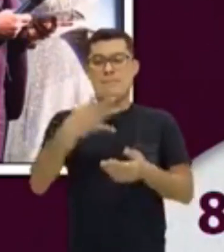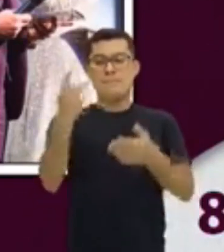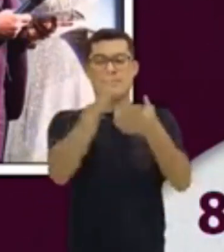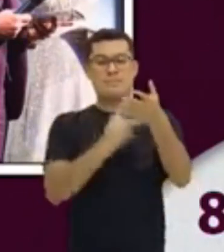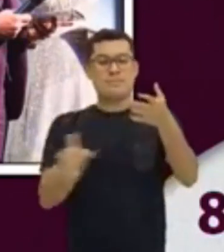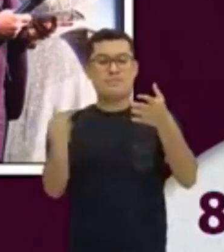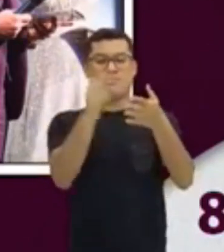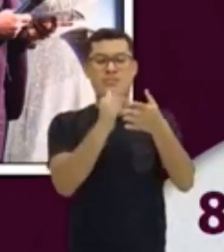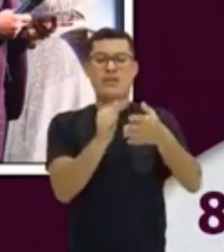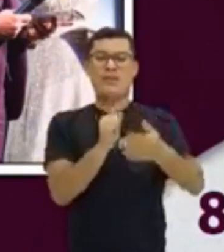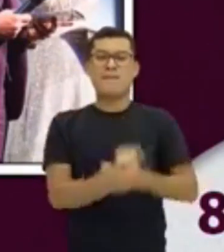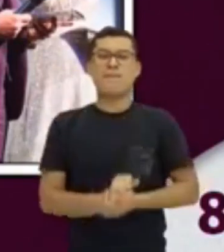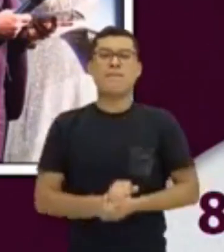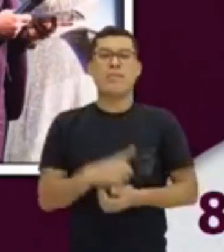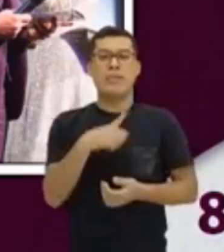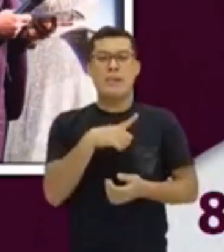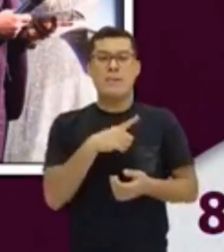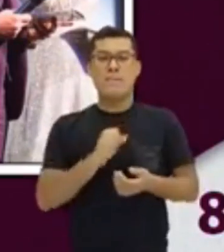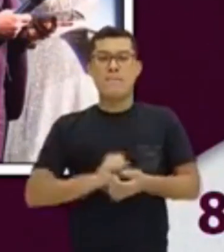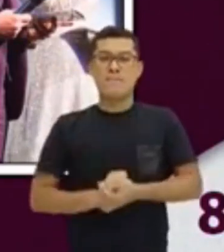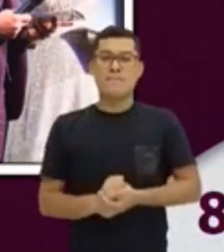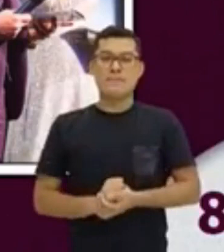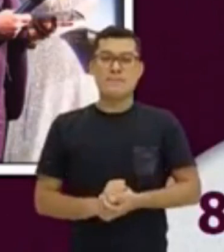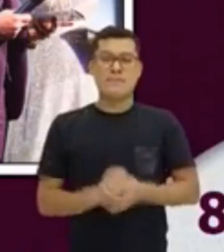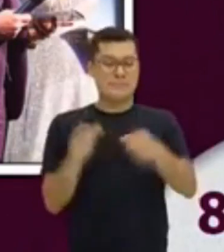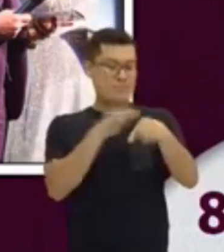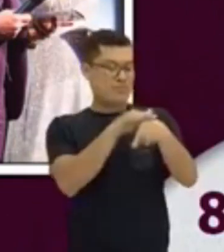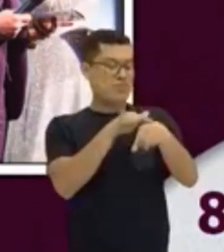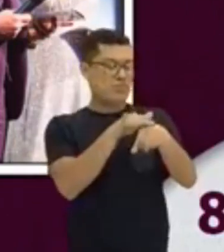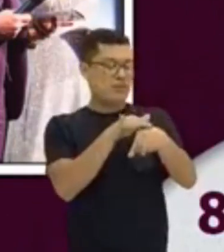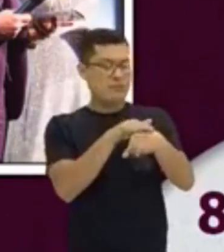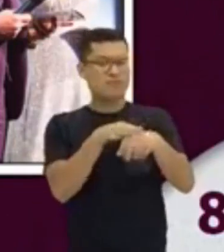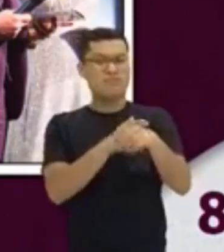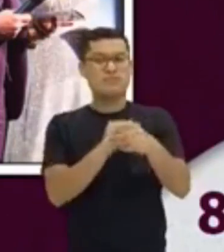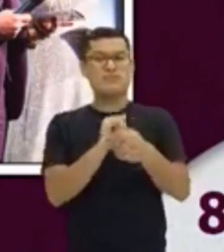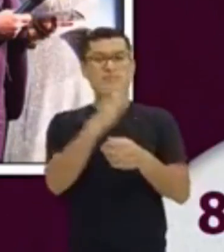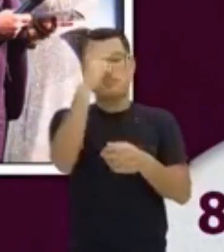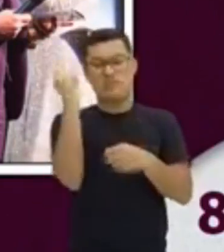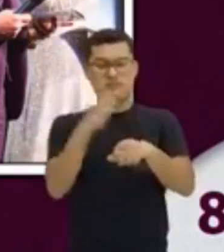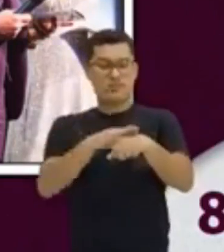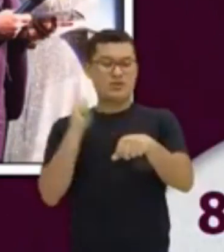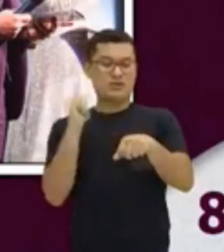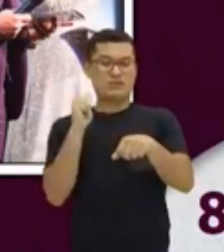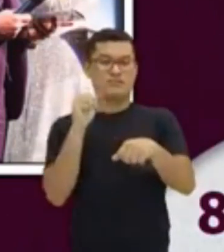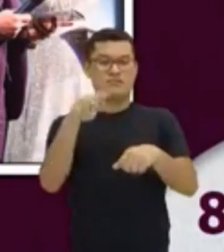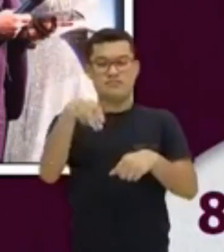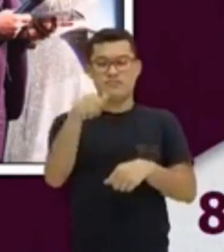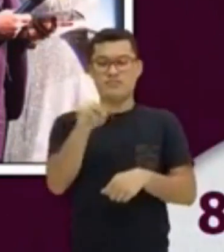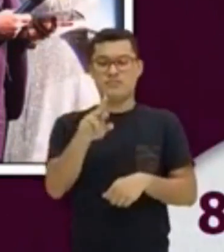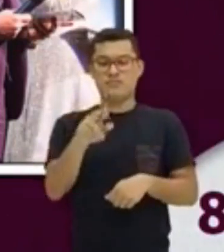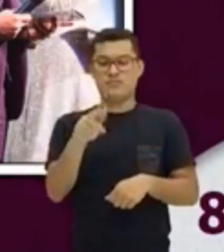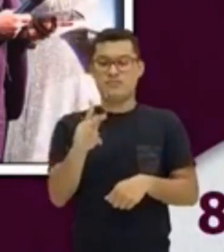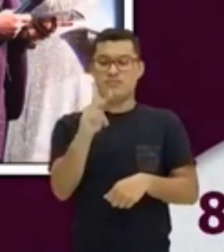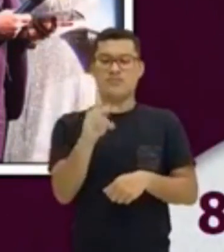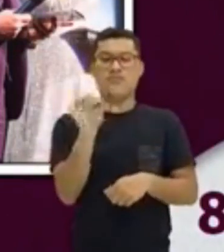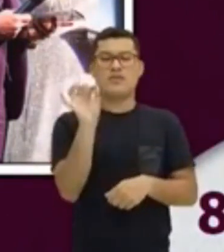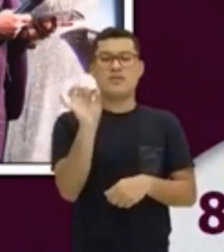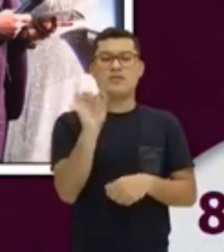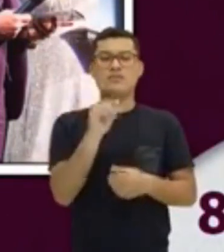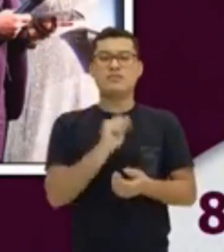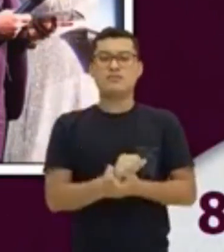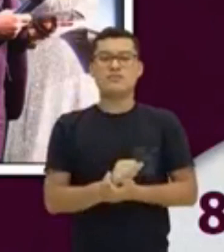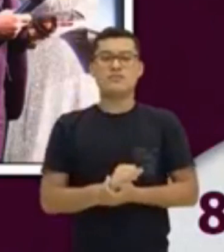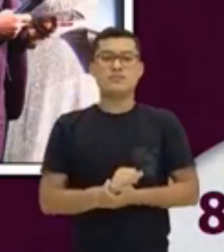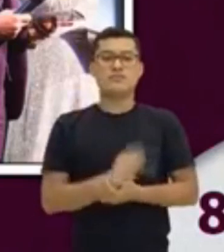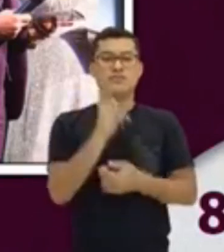imagem, a gente está em uma conversa e a pessoa chama Mark. Alguém é o Mark. Aqui é esse